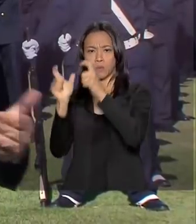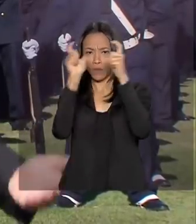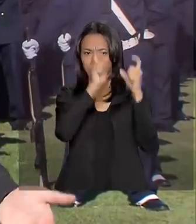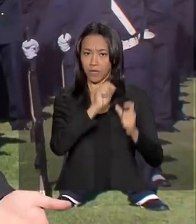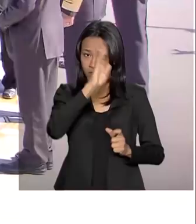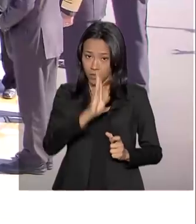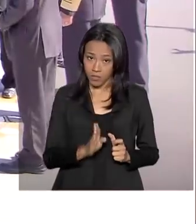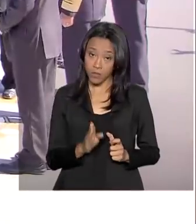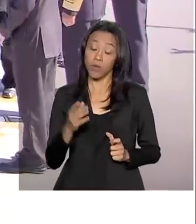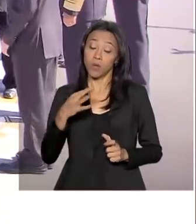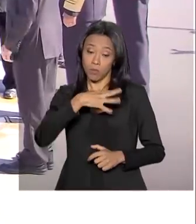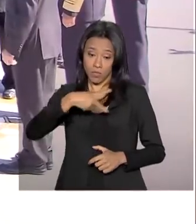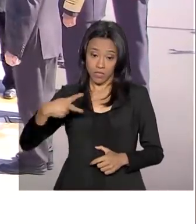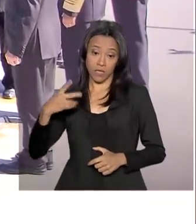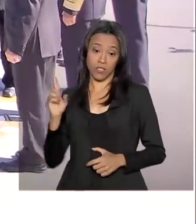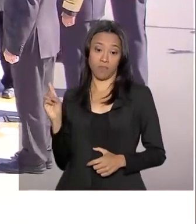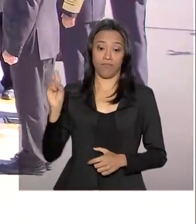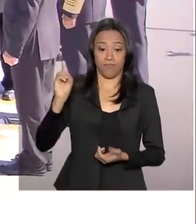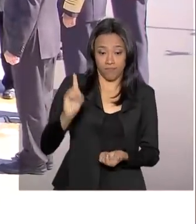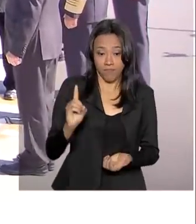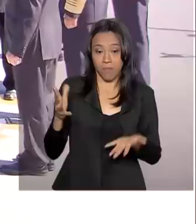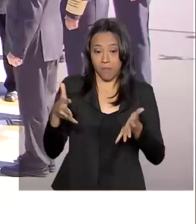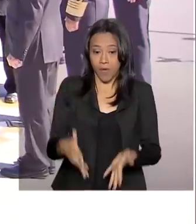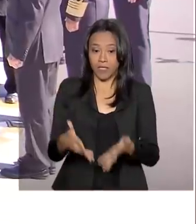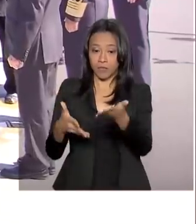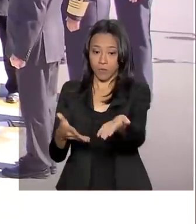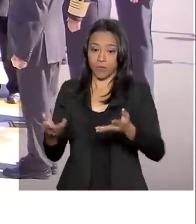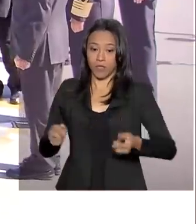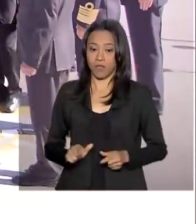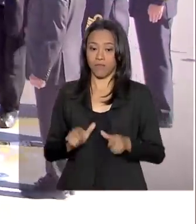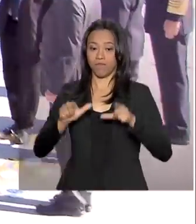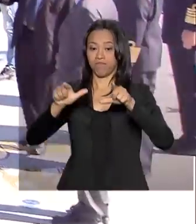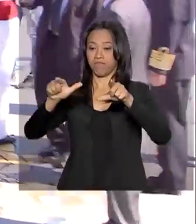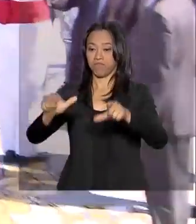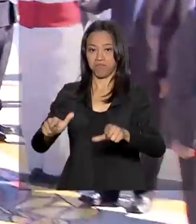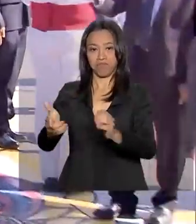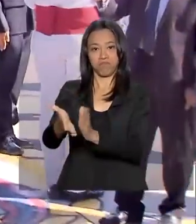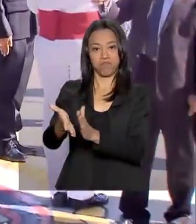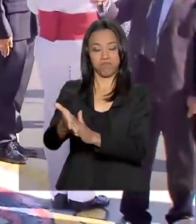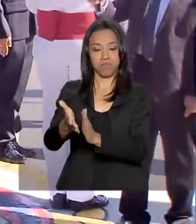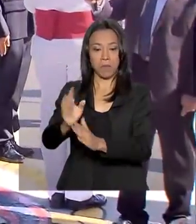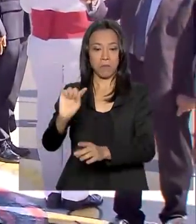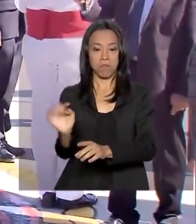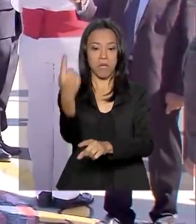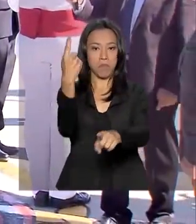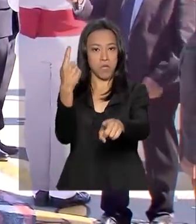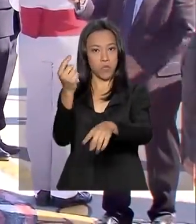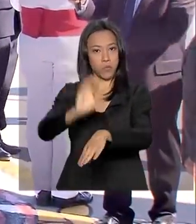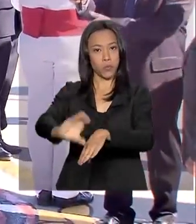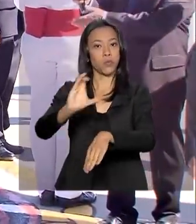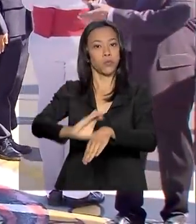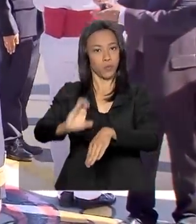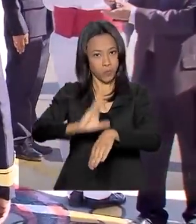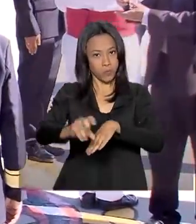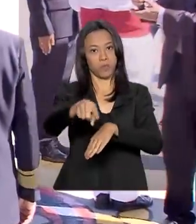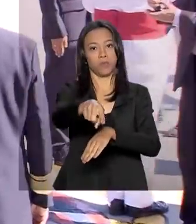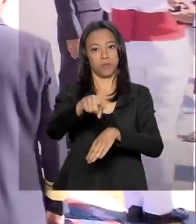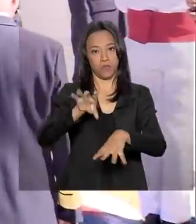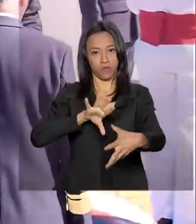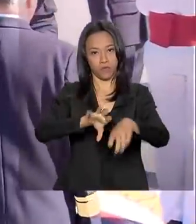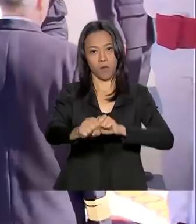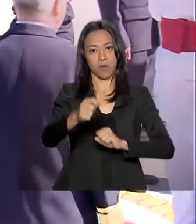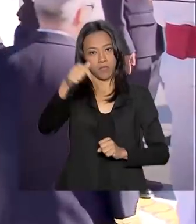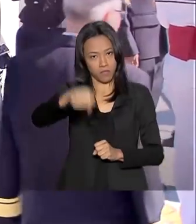participou do evento e condecorou o sargento, que ficou em primeiro lugar no curso de formação de sargentos aqui